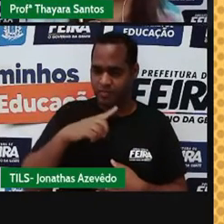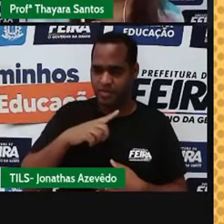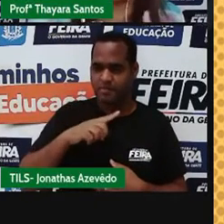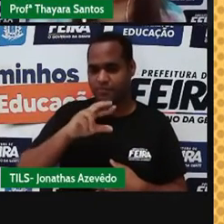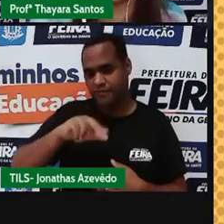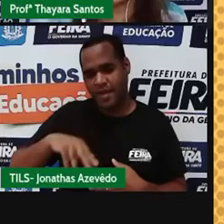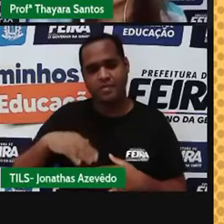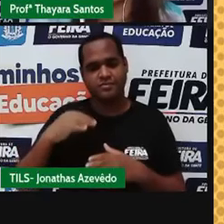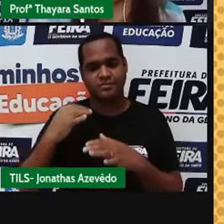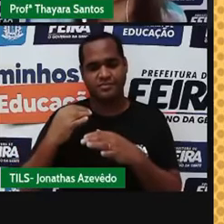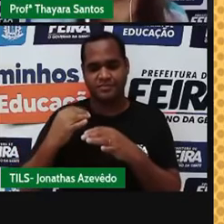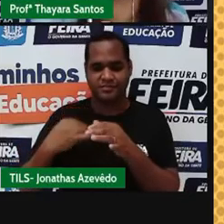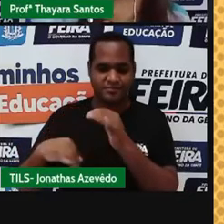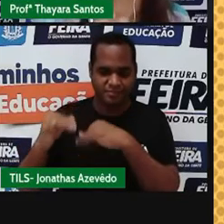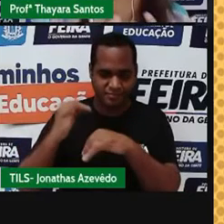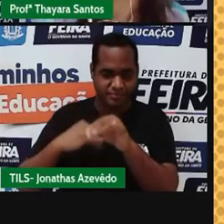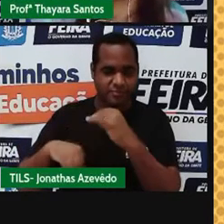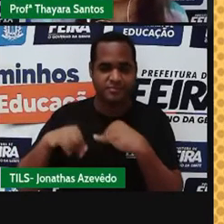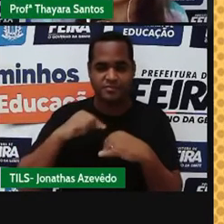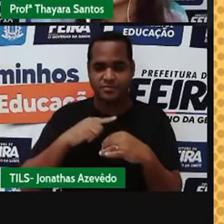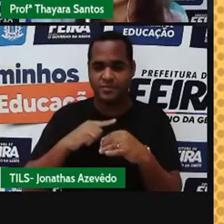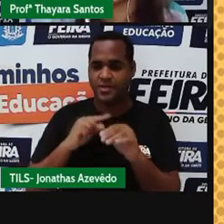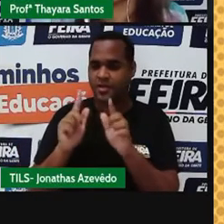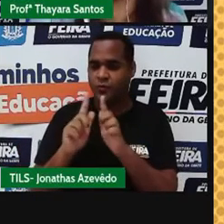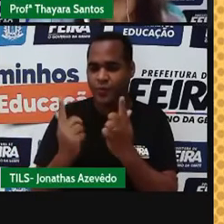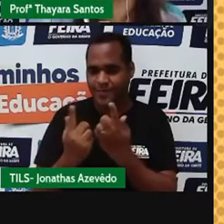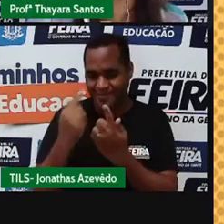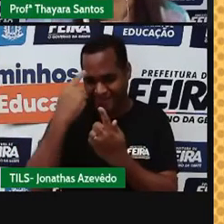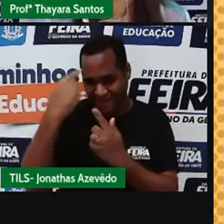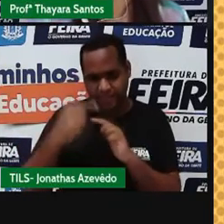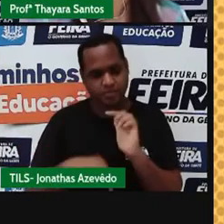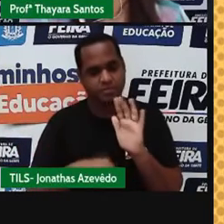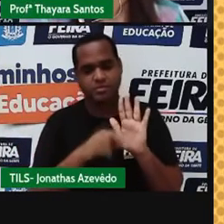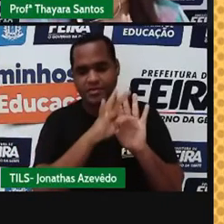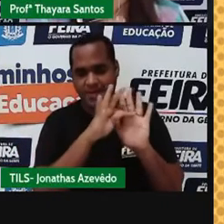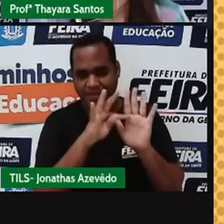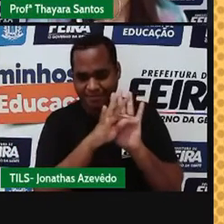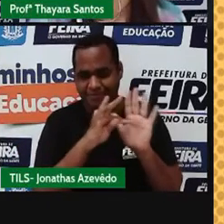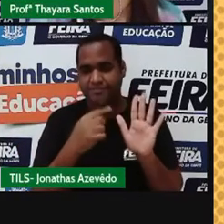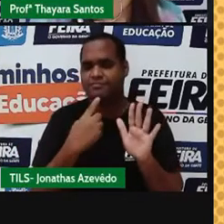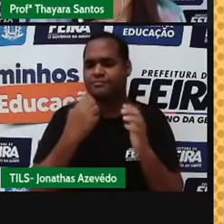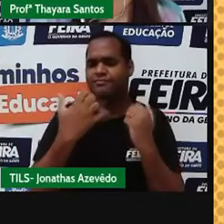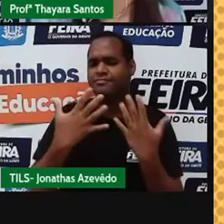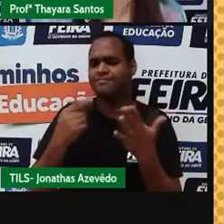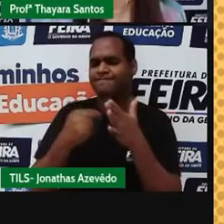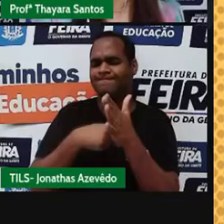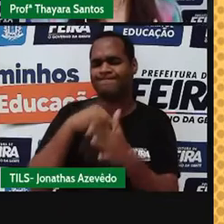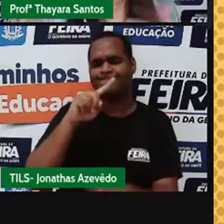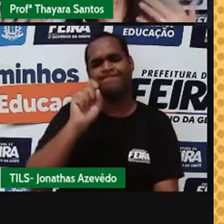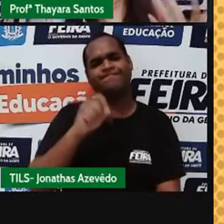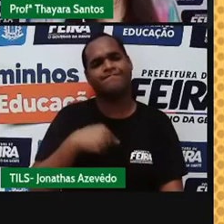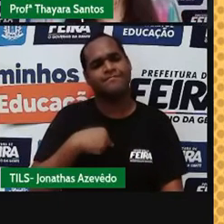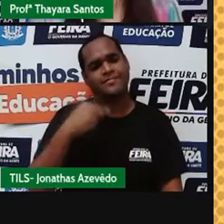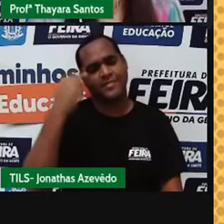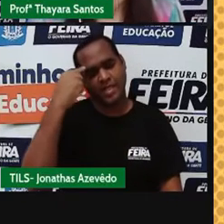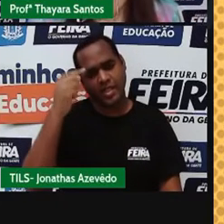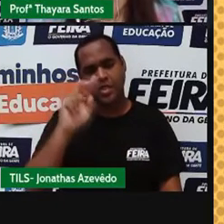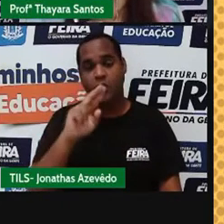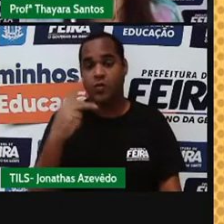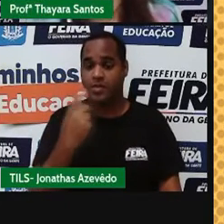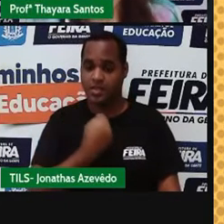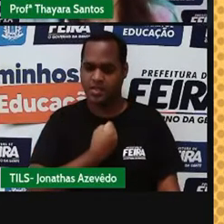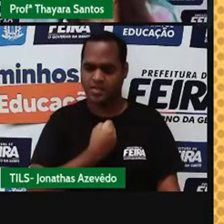conhecidos ao total que estão agrupados lá na tabela periódica. Agora, vocês podem estar aí perguntando e o que é esse tal desse número